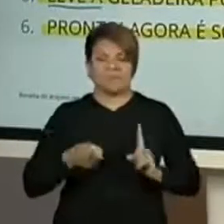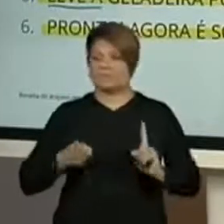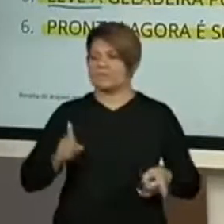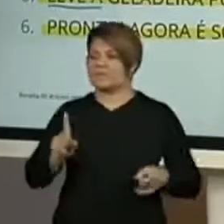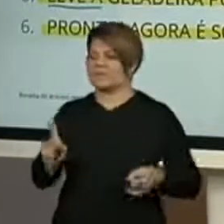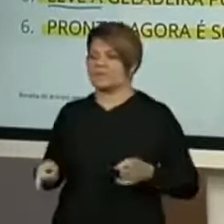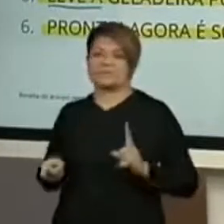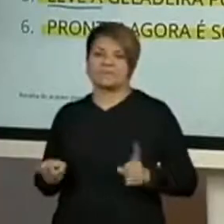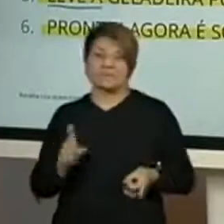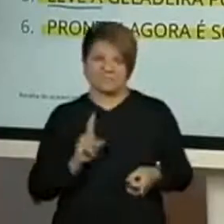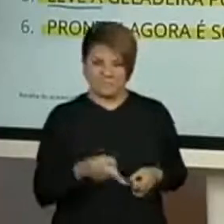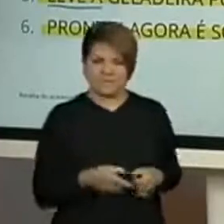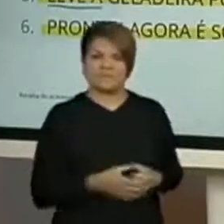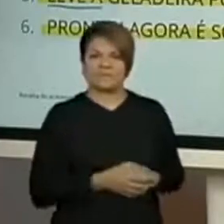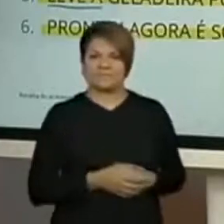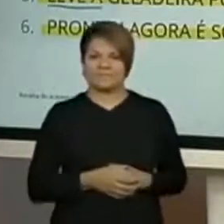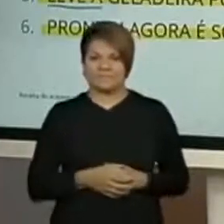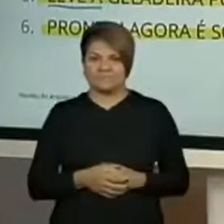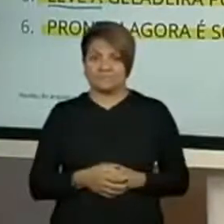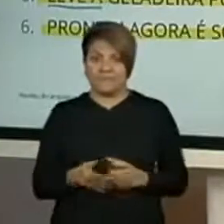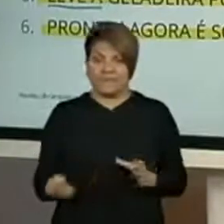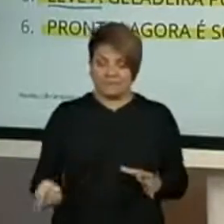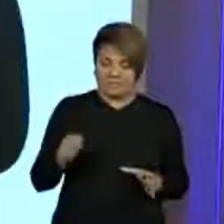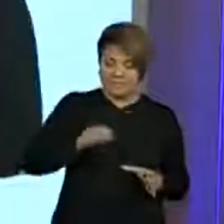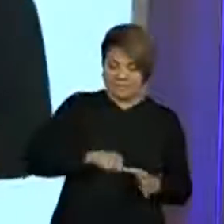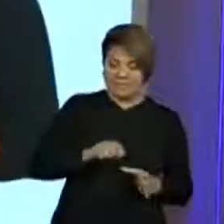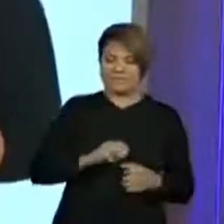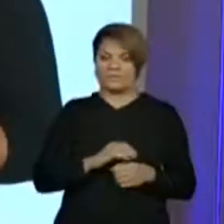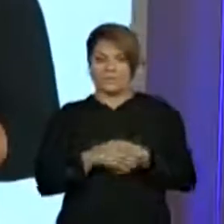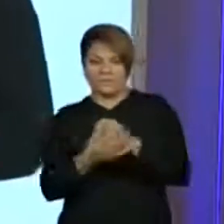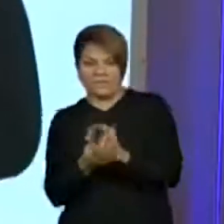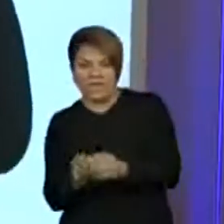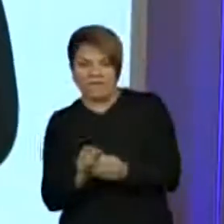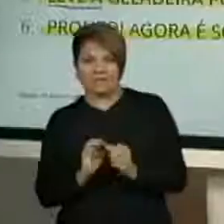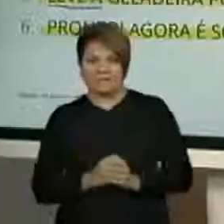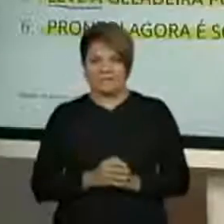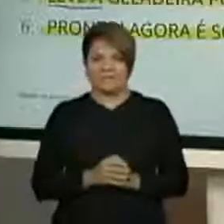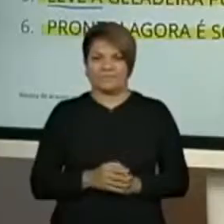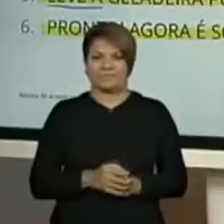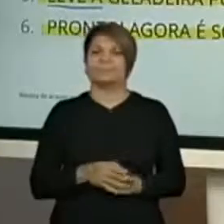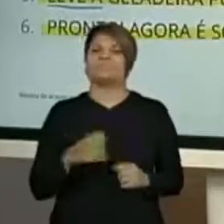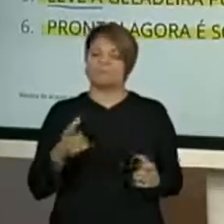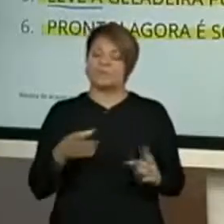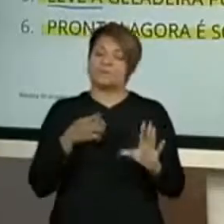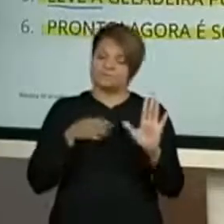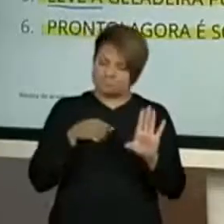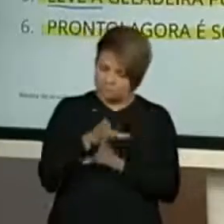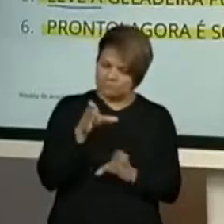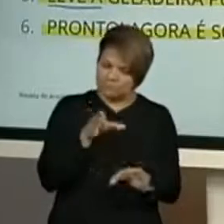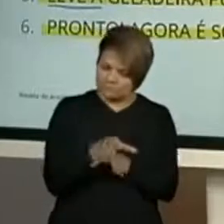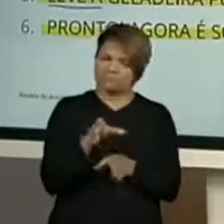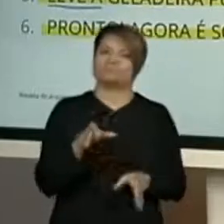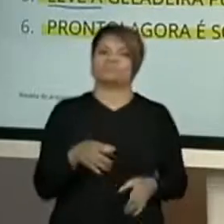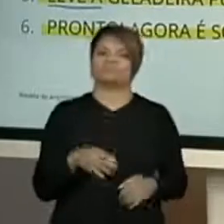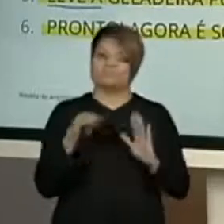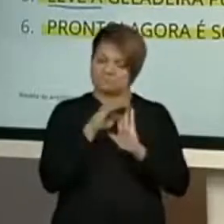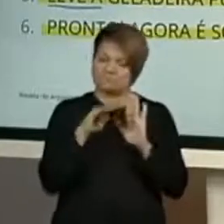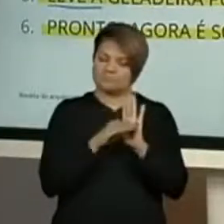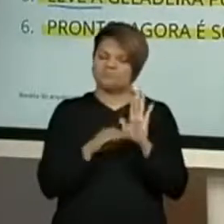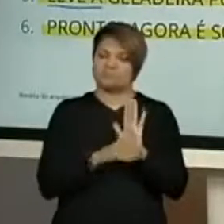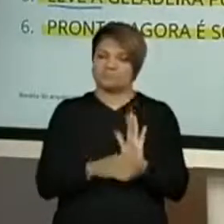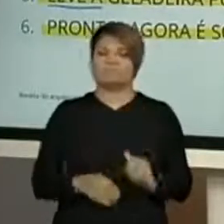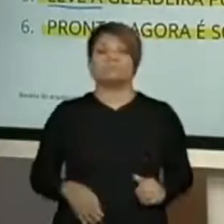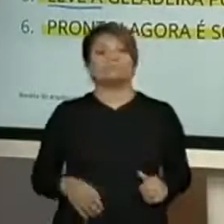tempo todo com acrescente, lave, Dando instruções, né? Instruções mesmo pra gente. Isso é muito importante.